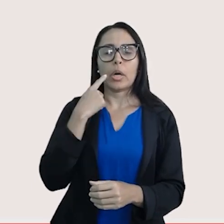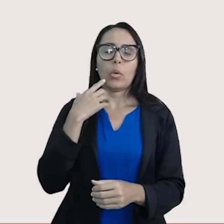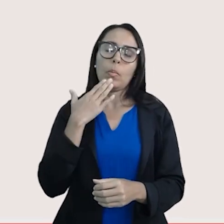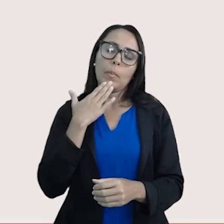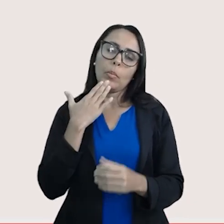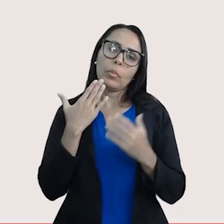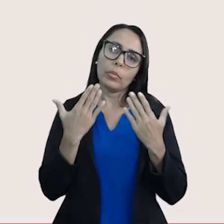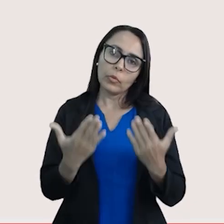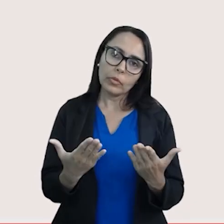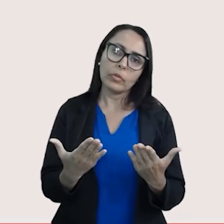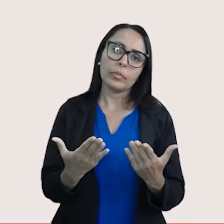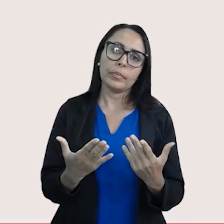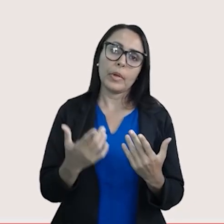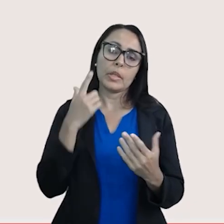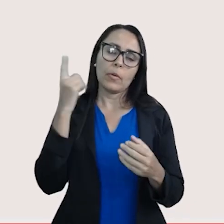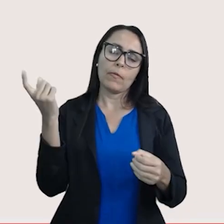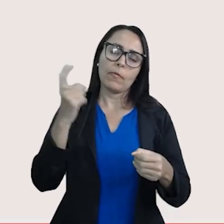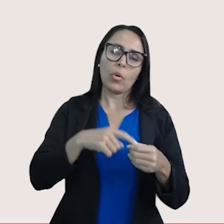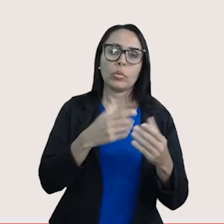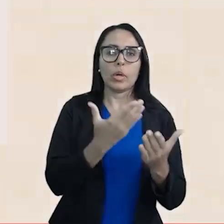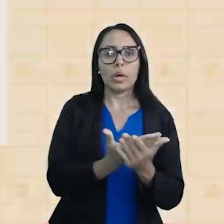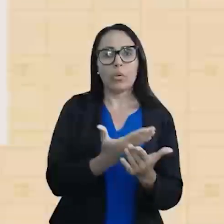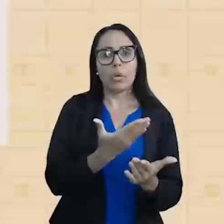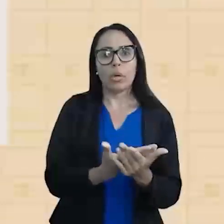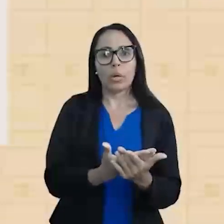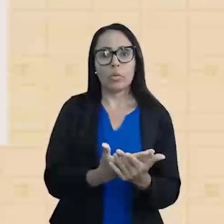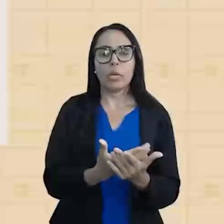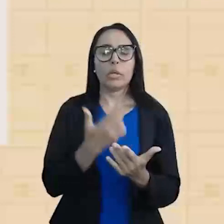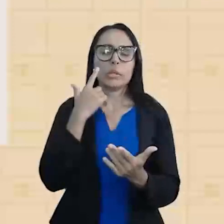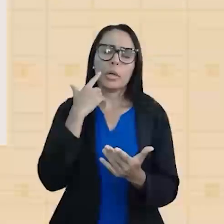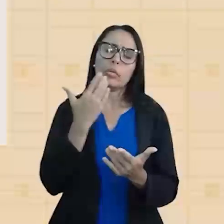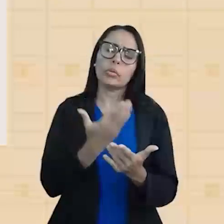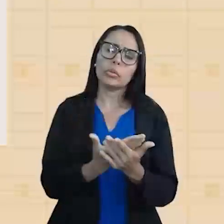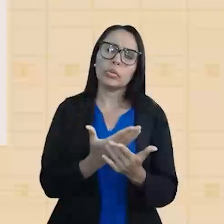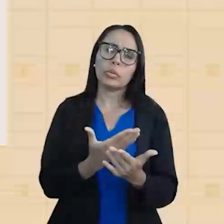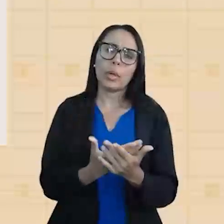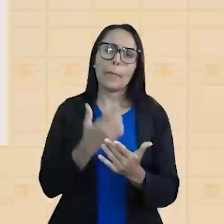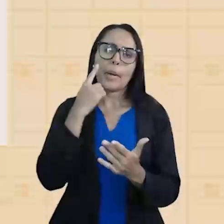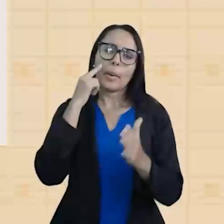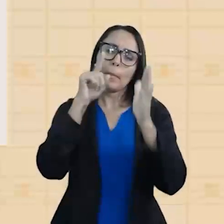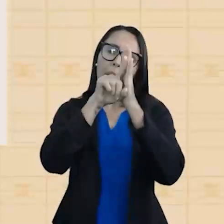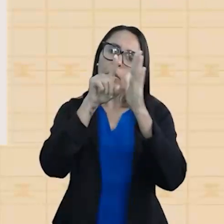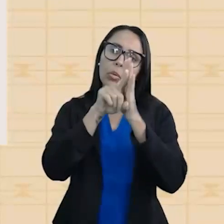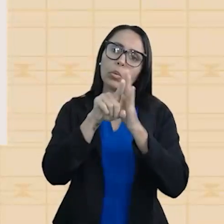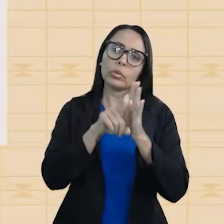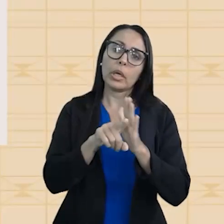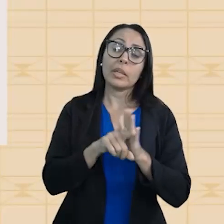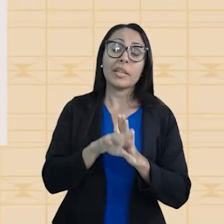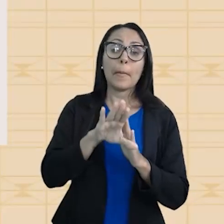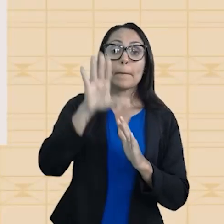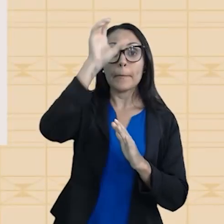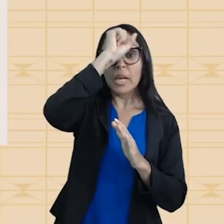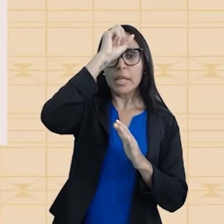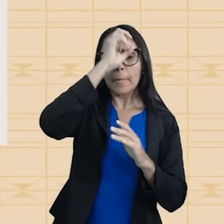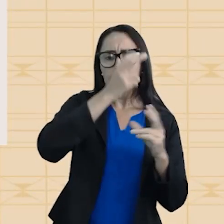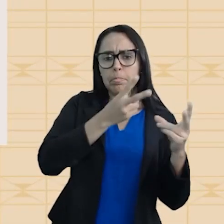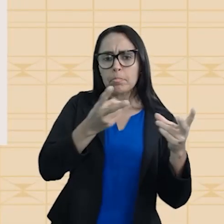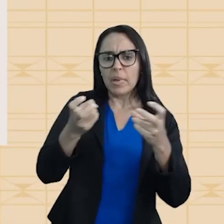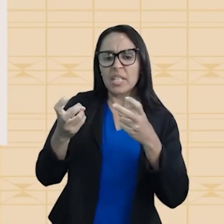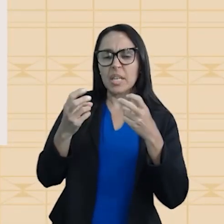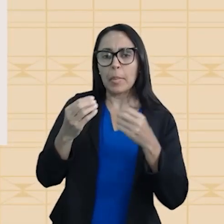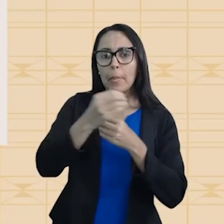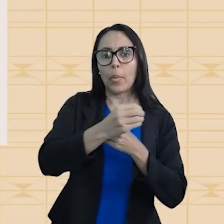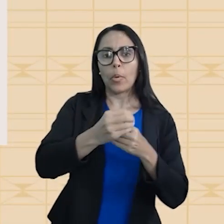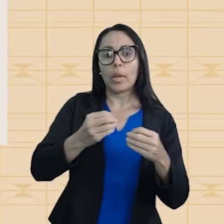pelo amor de Deus, volta essa aula, tenta refazer, pega questões e aprende a identificar se a